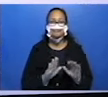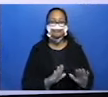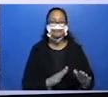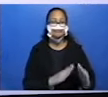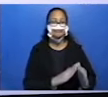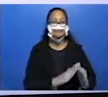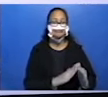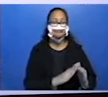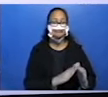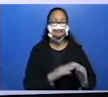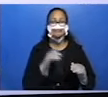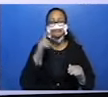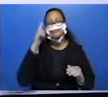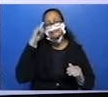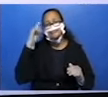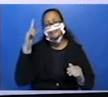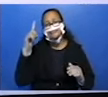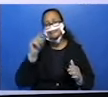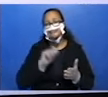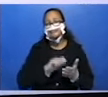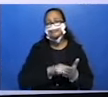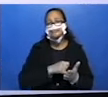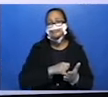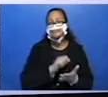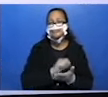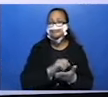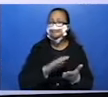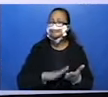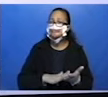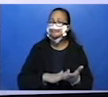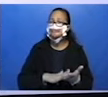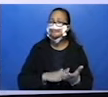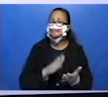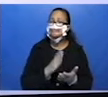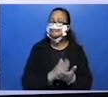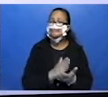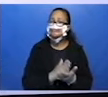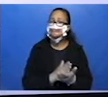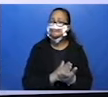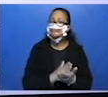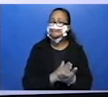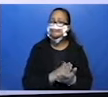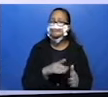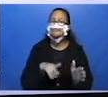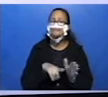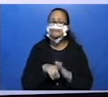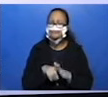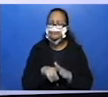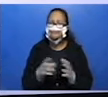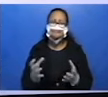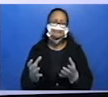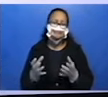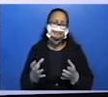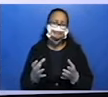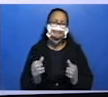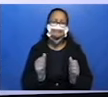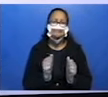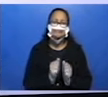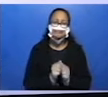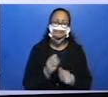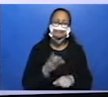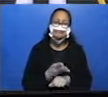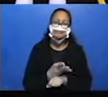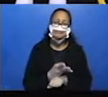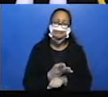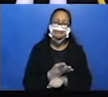Tirar dúvidas e corrigir as atividades e tarefas e perguntar o que você quiser também no aplicativo com o